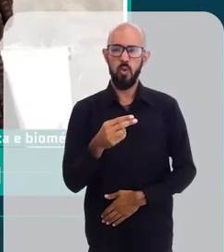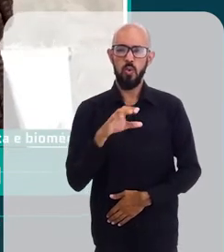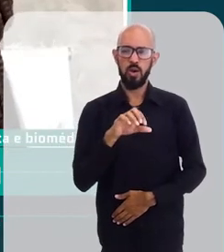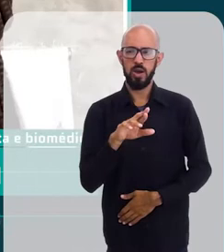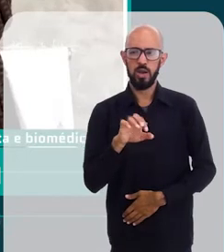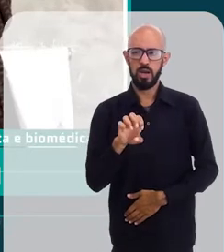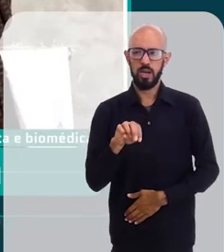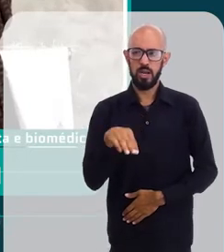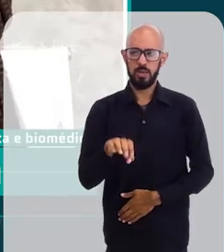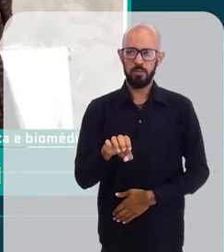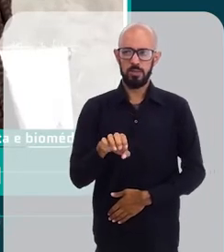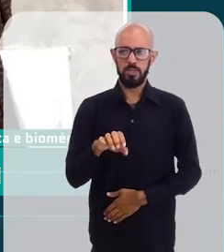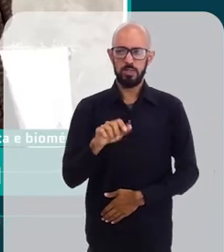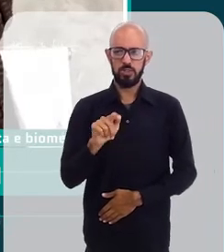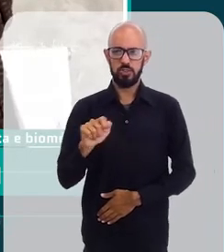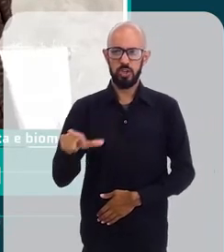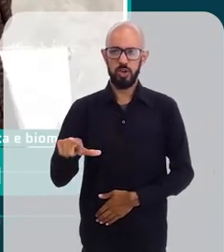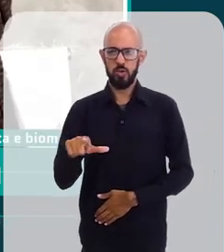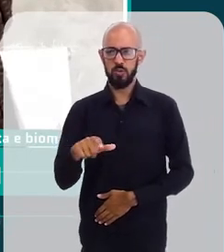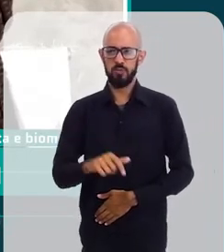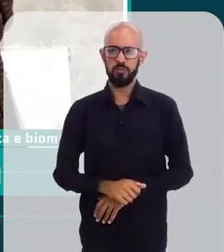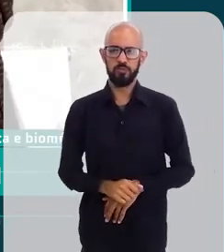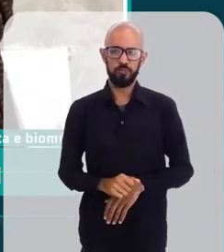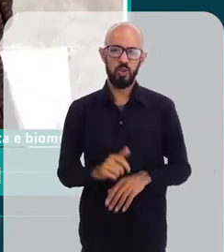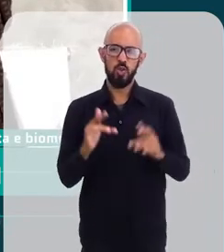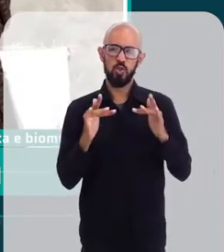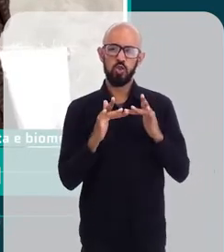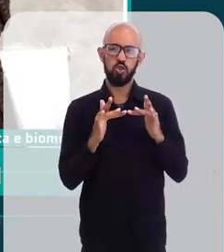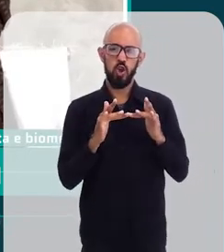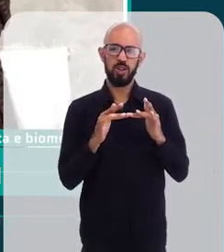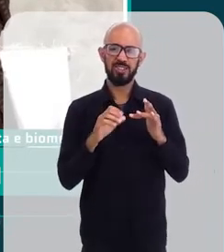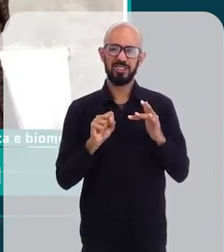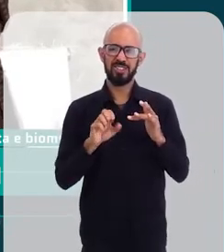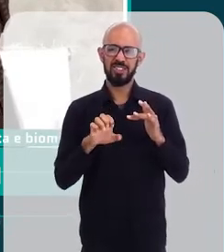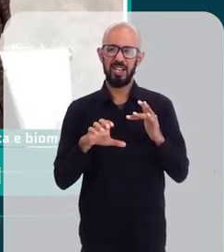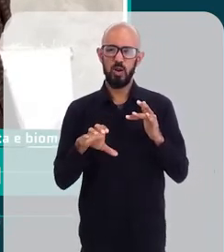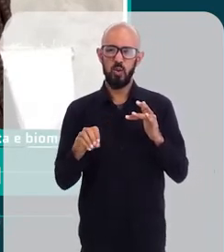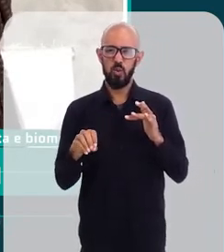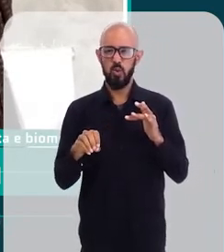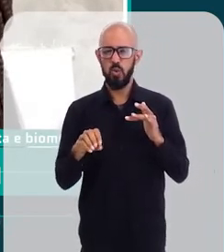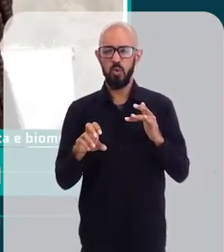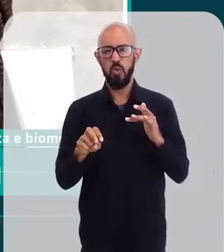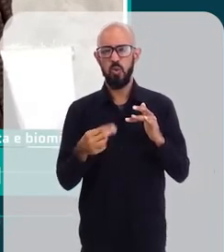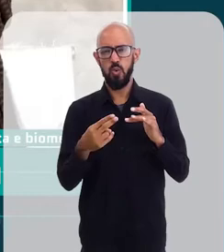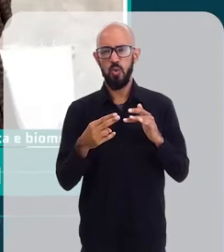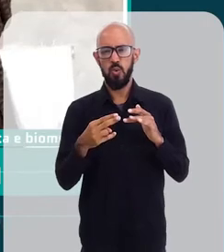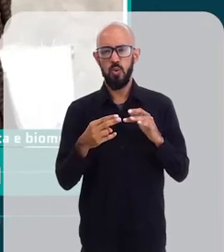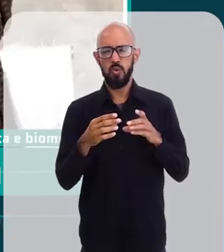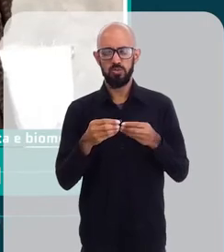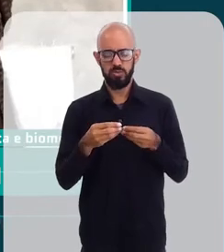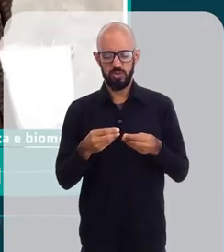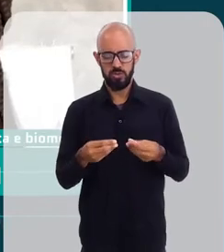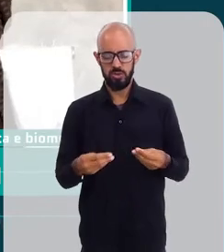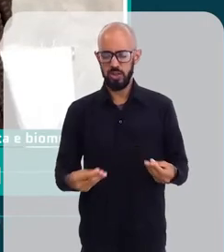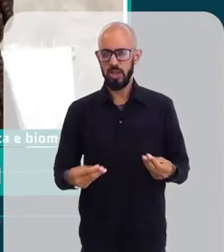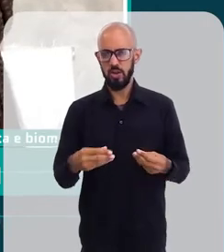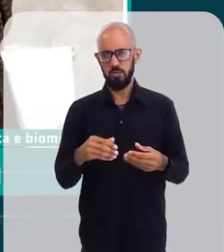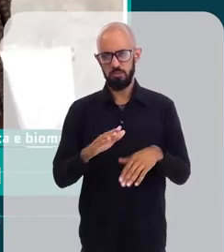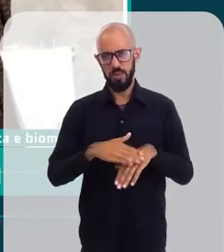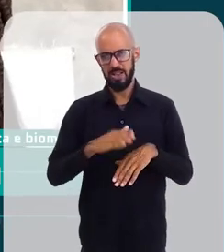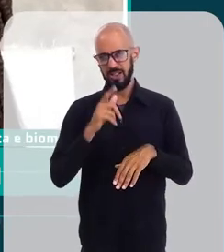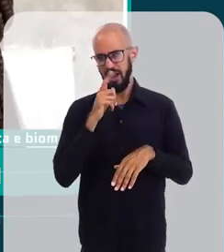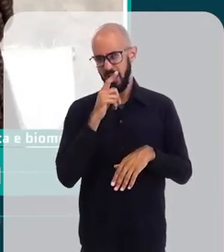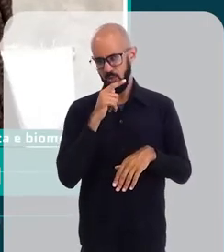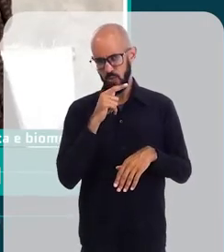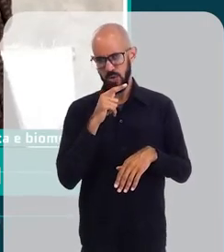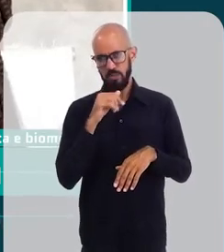gel, toque seco, texturas mais fluidas para